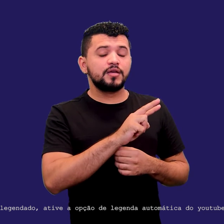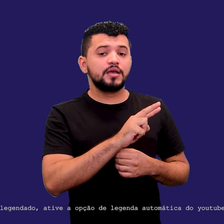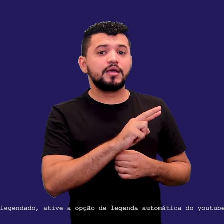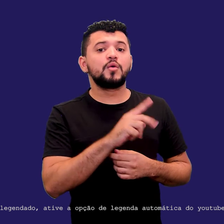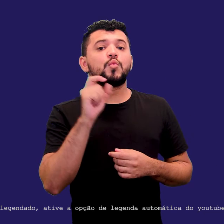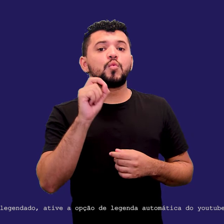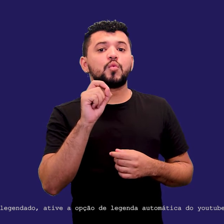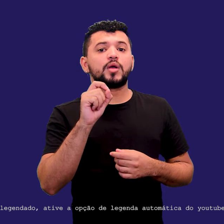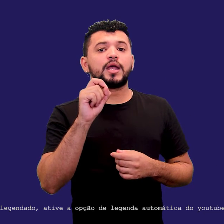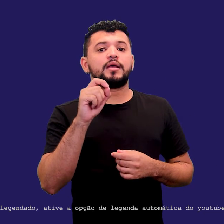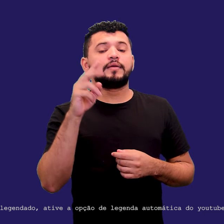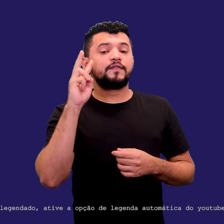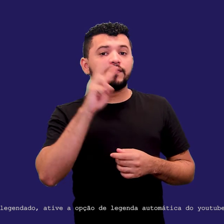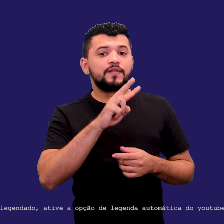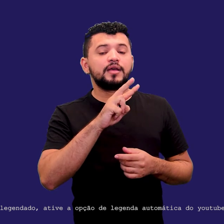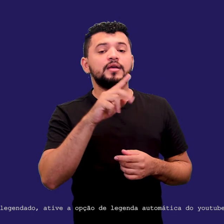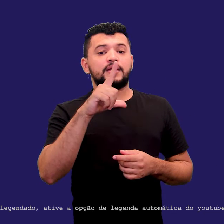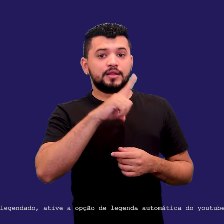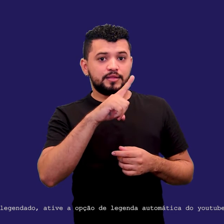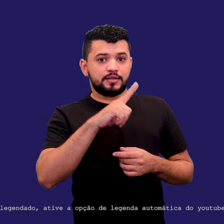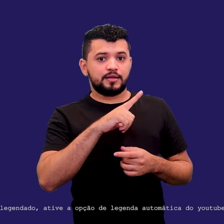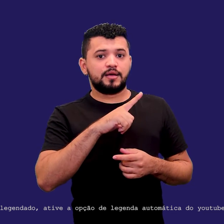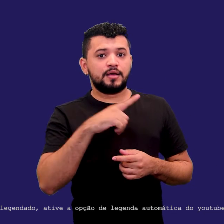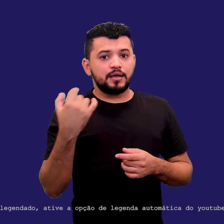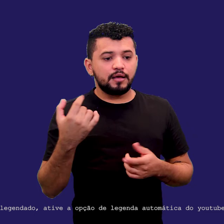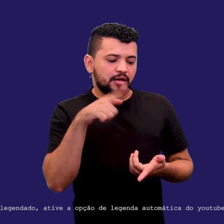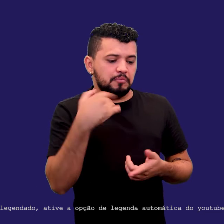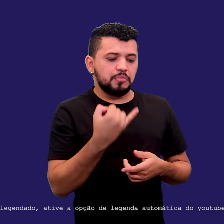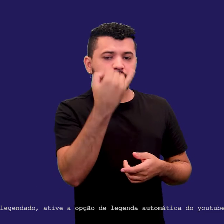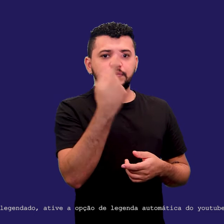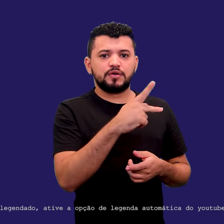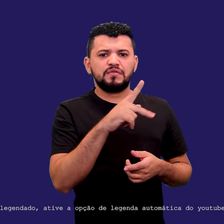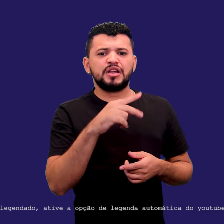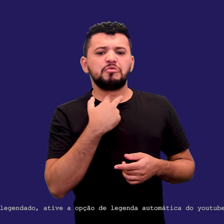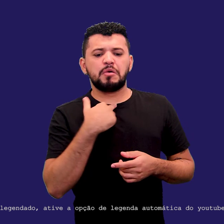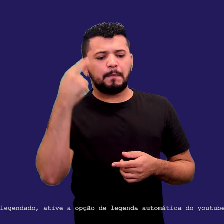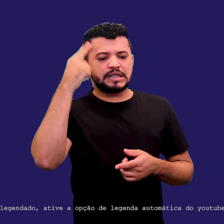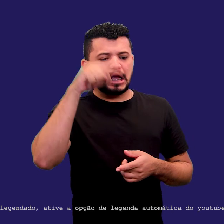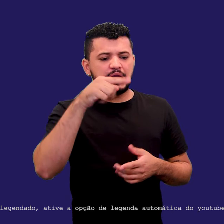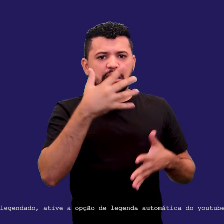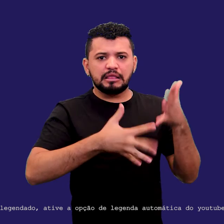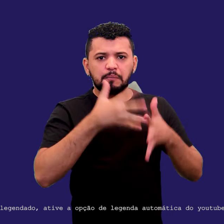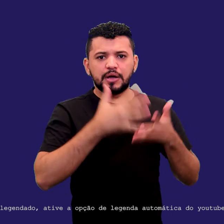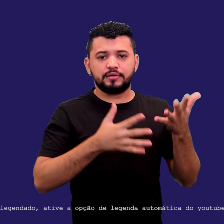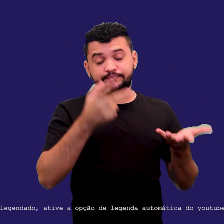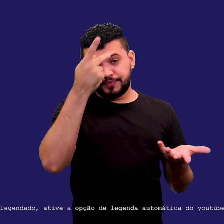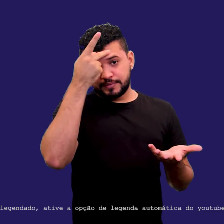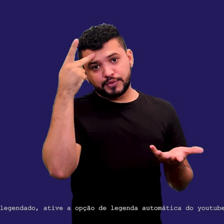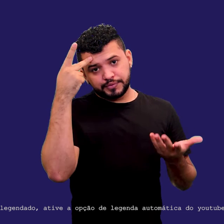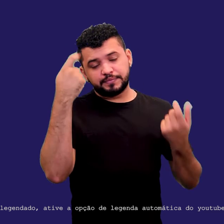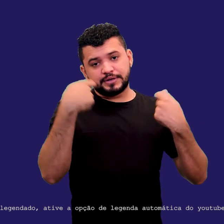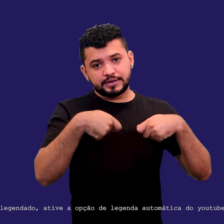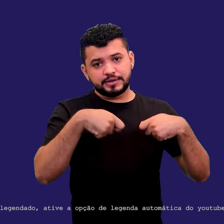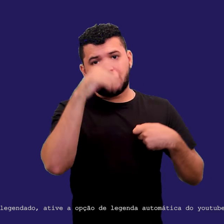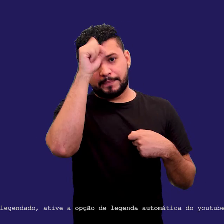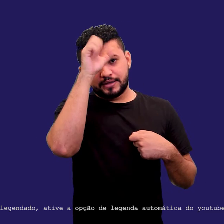etapa, e não como um entrave. Então as pessoas, sim, realmente precisam aprender a sentir